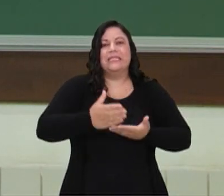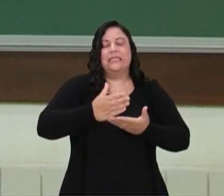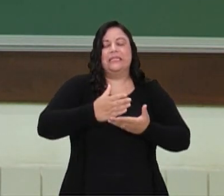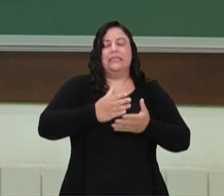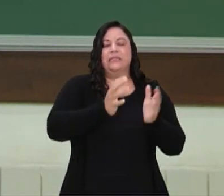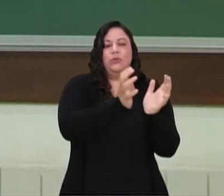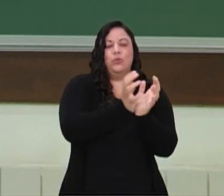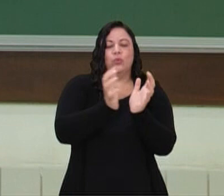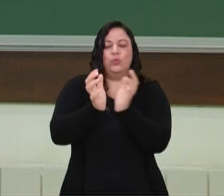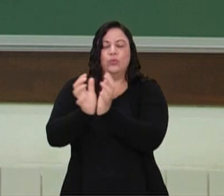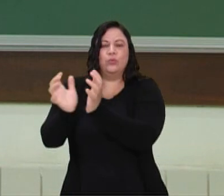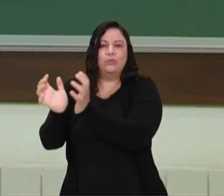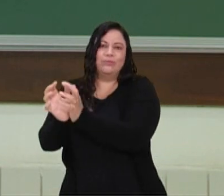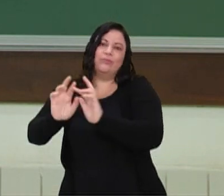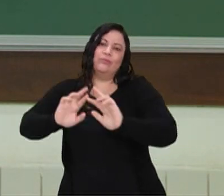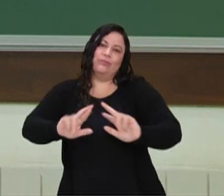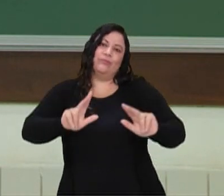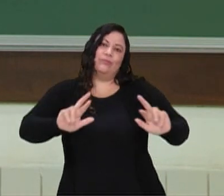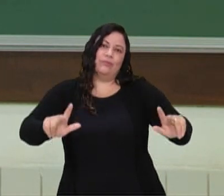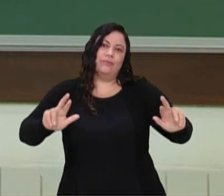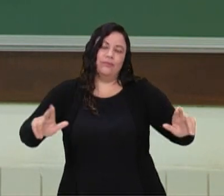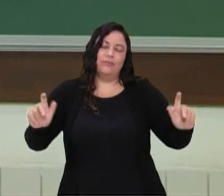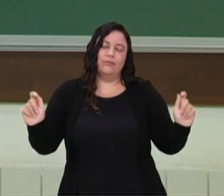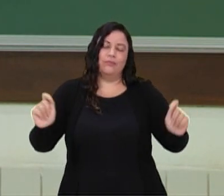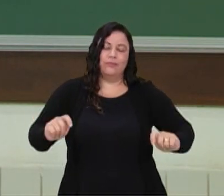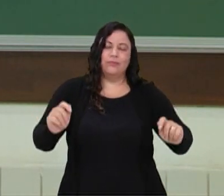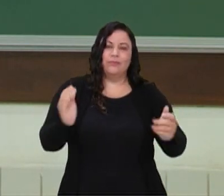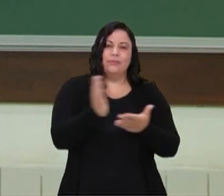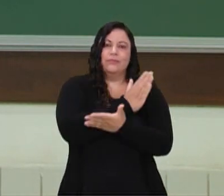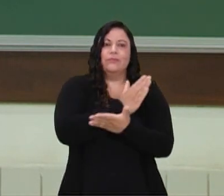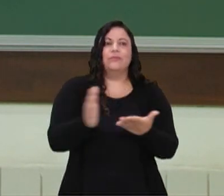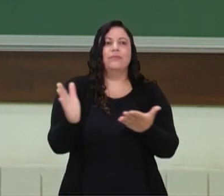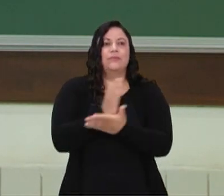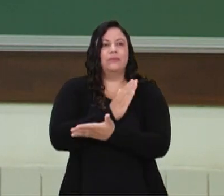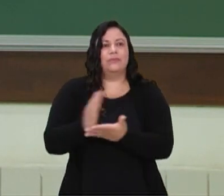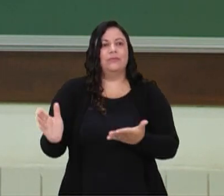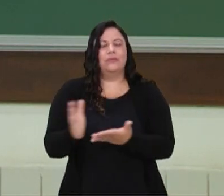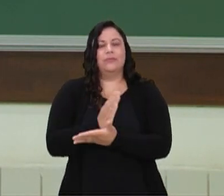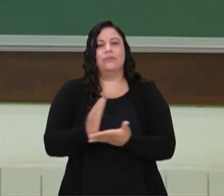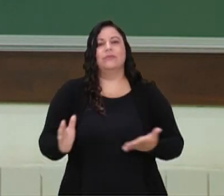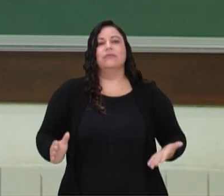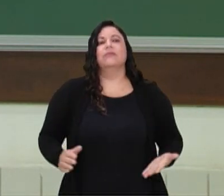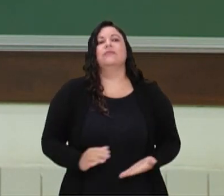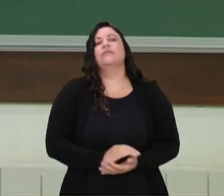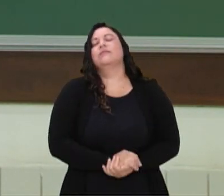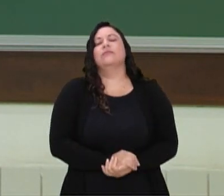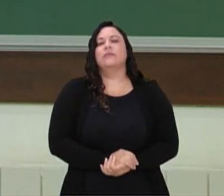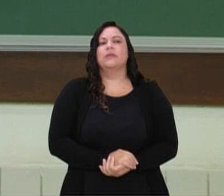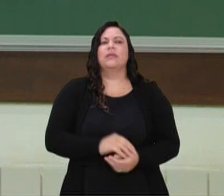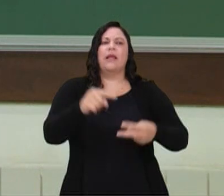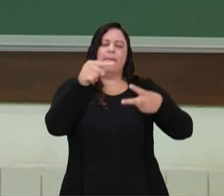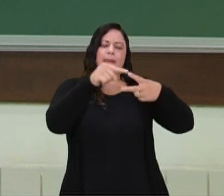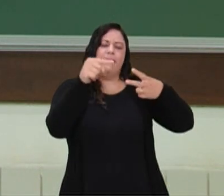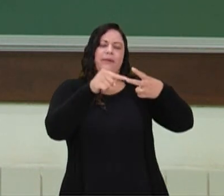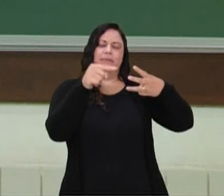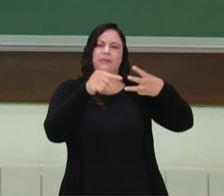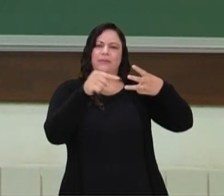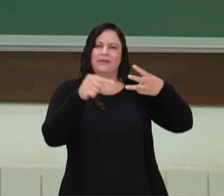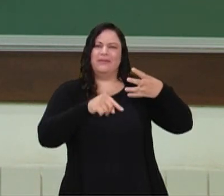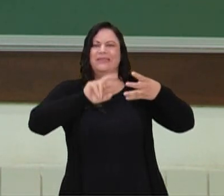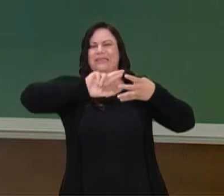Classificações, né? E algumas classificações que a gente abordou aqui. Moderna, contemporânea,